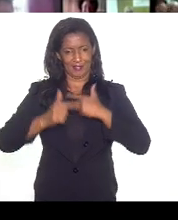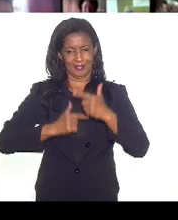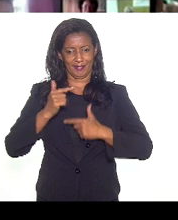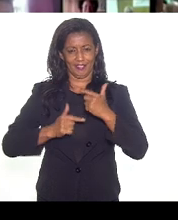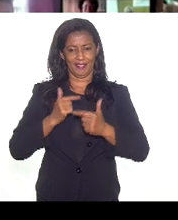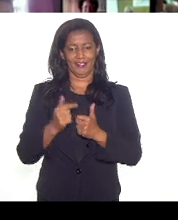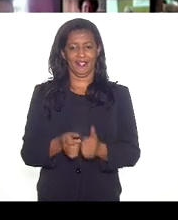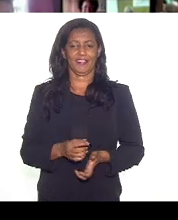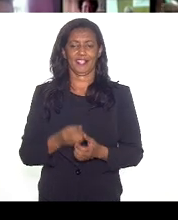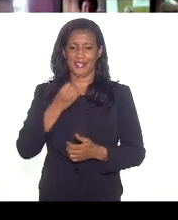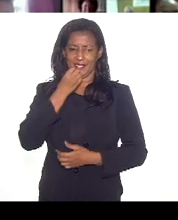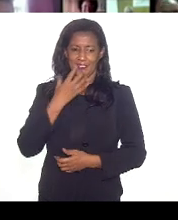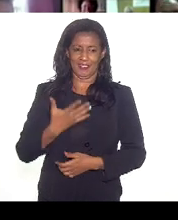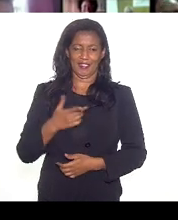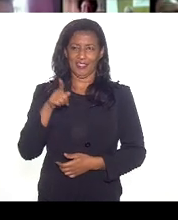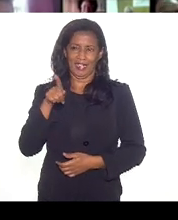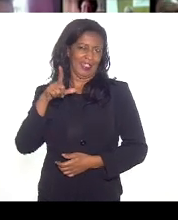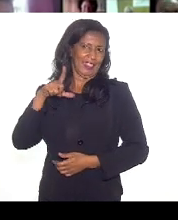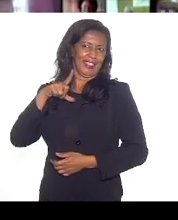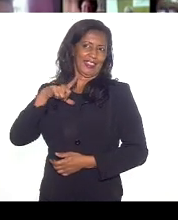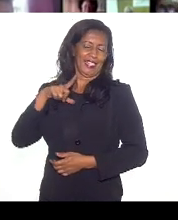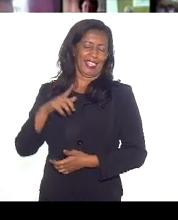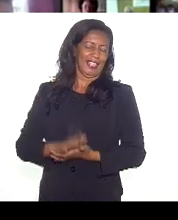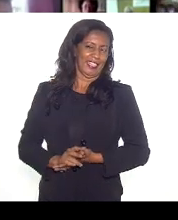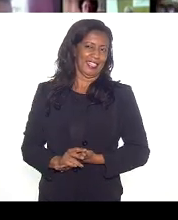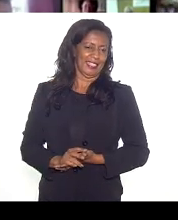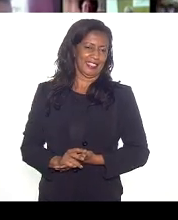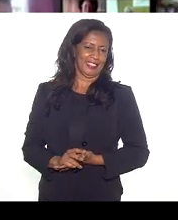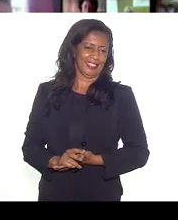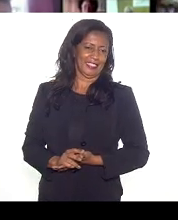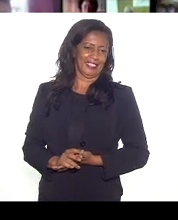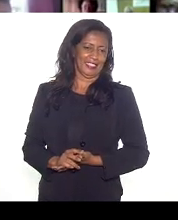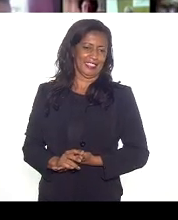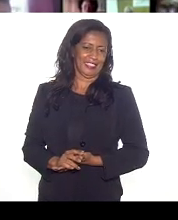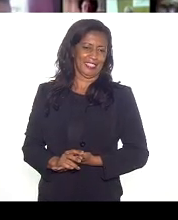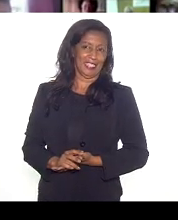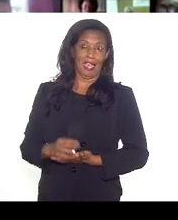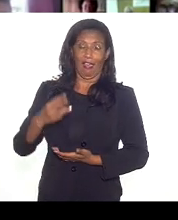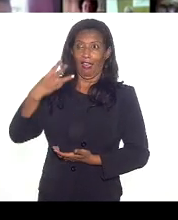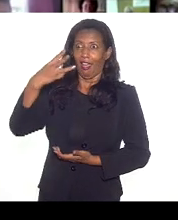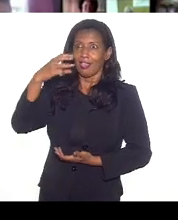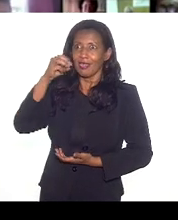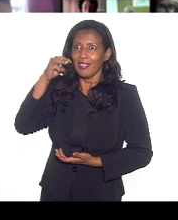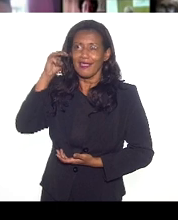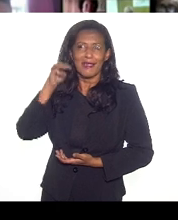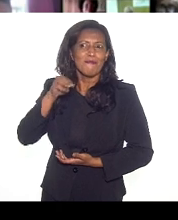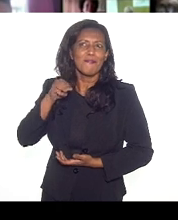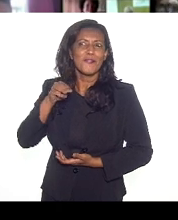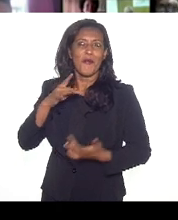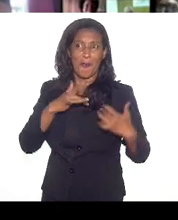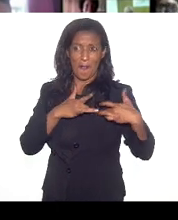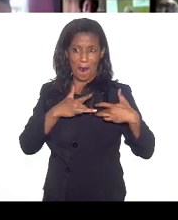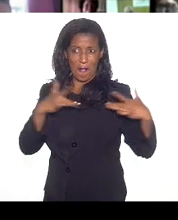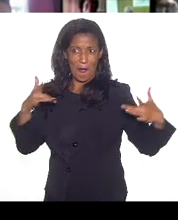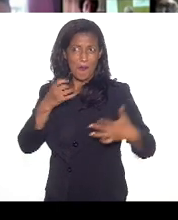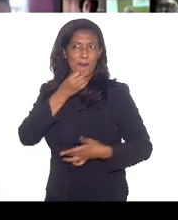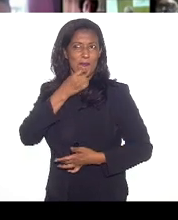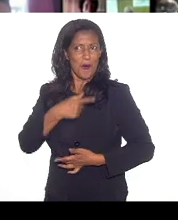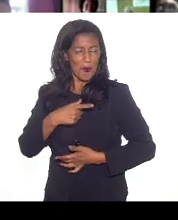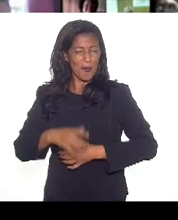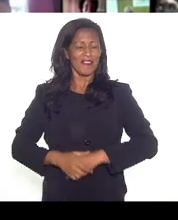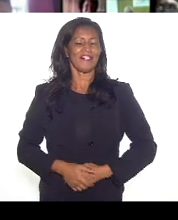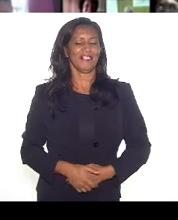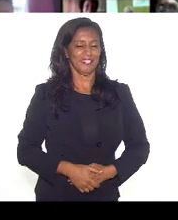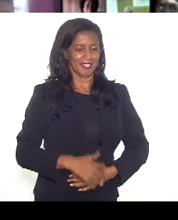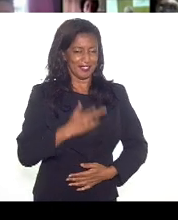Tá bom? O senhor dispõe aí, professor, de meia hora. Olha que gente boa! Estou dizendo que esse pessoal